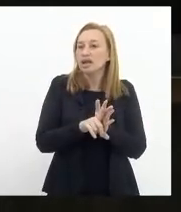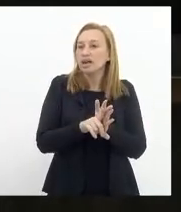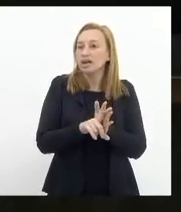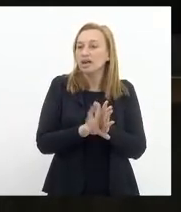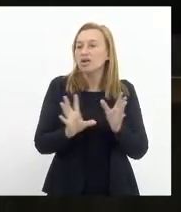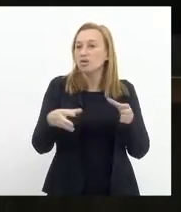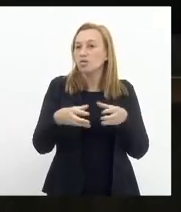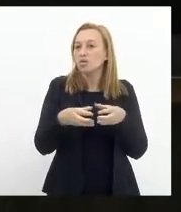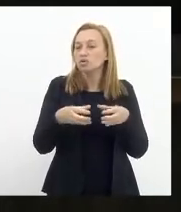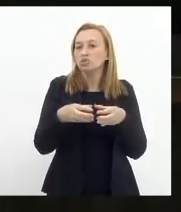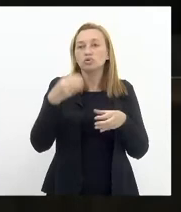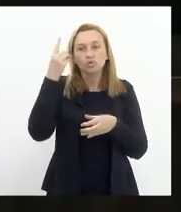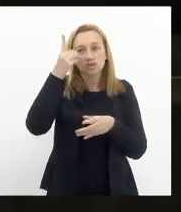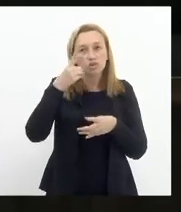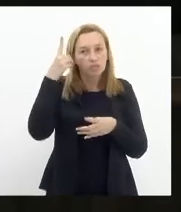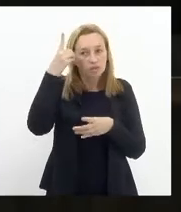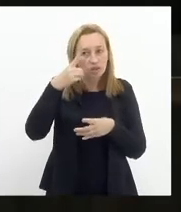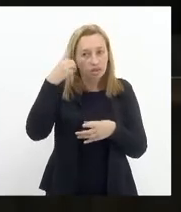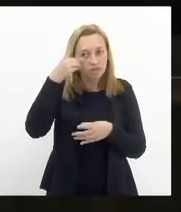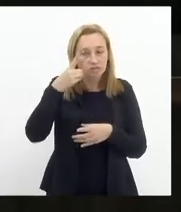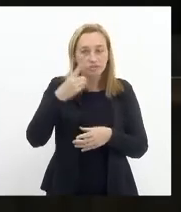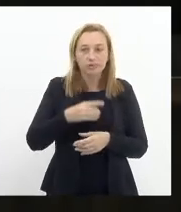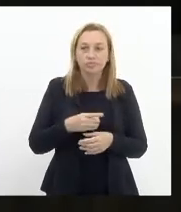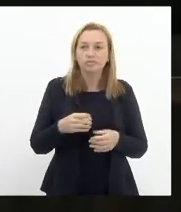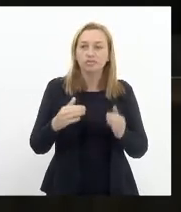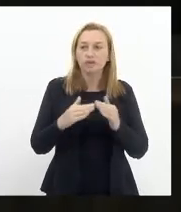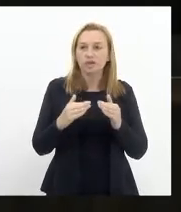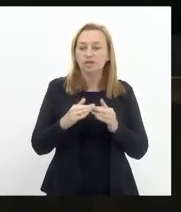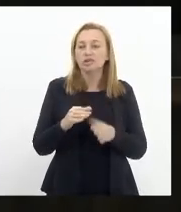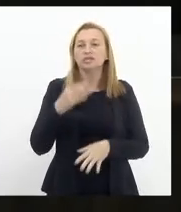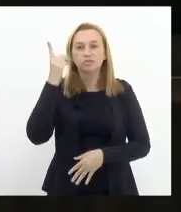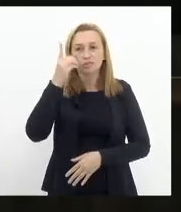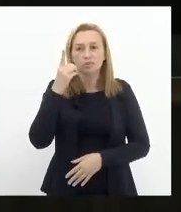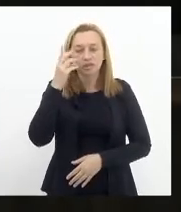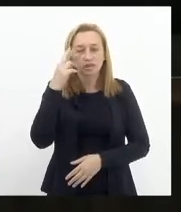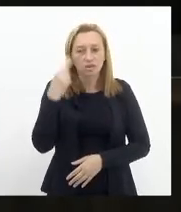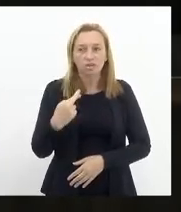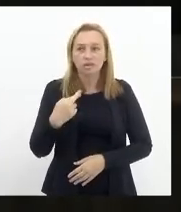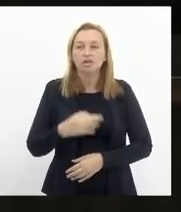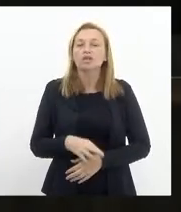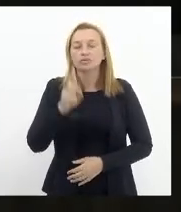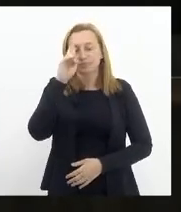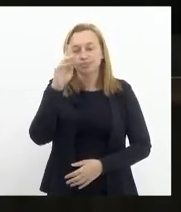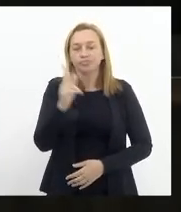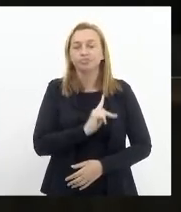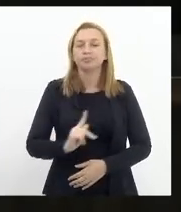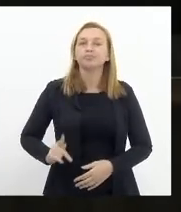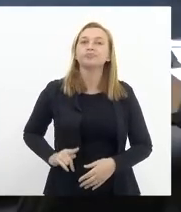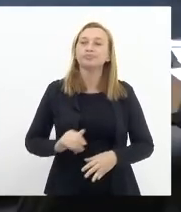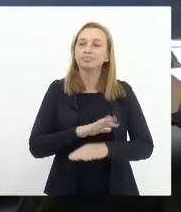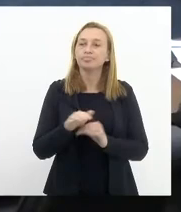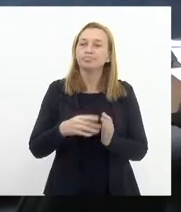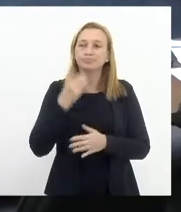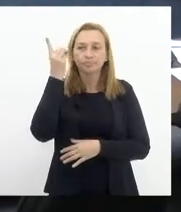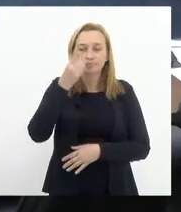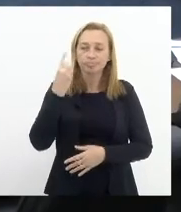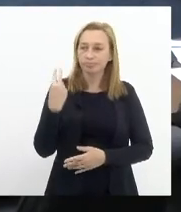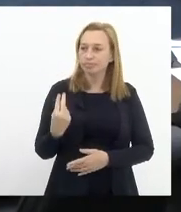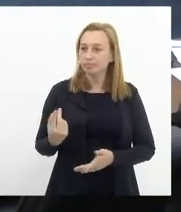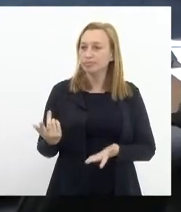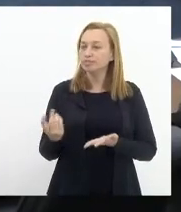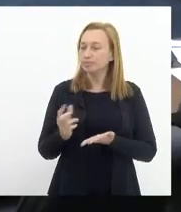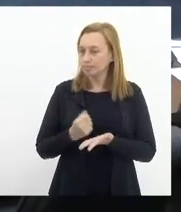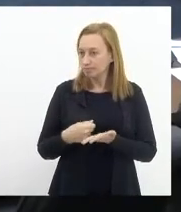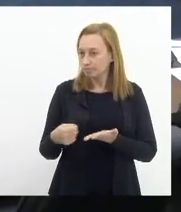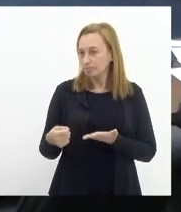dos parlamentares dessa casa deputada Renata senhor presidente senhoras deputadas me escrevi aqui